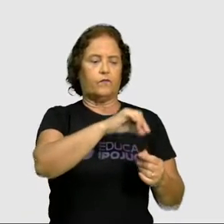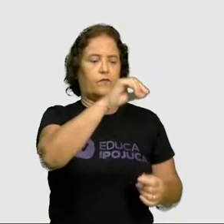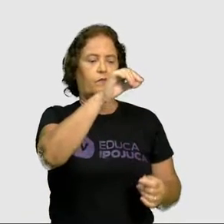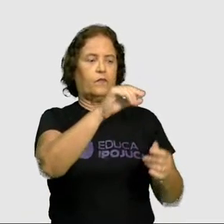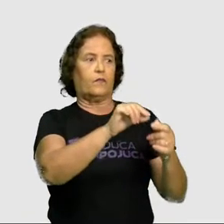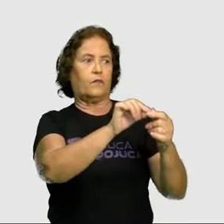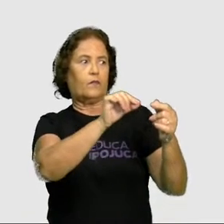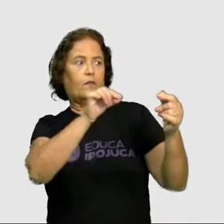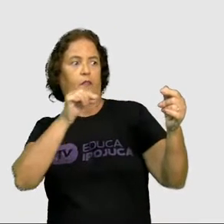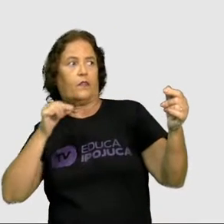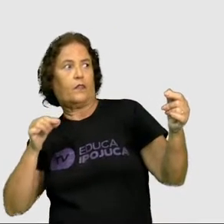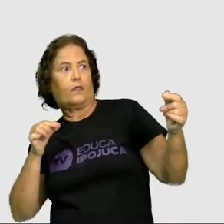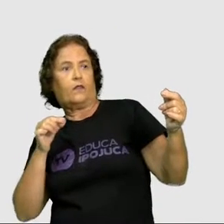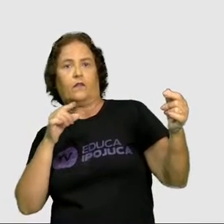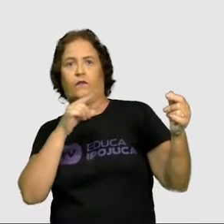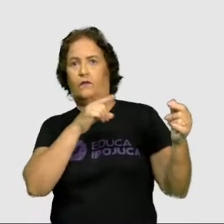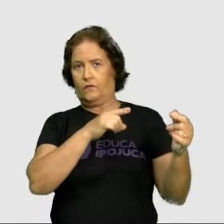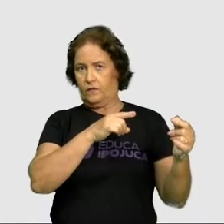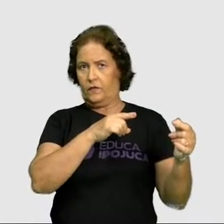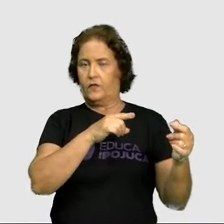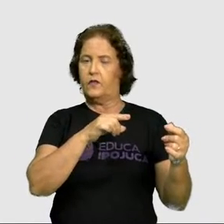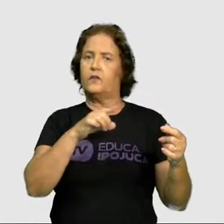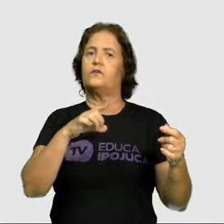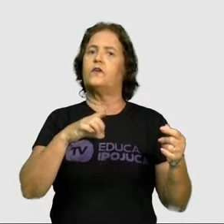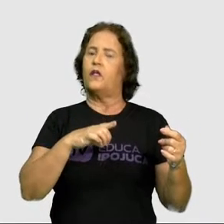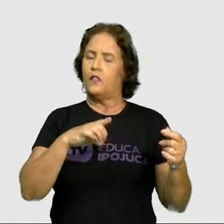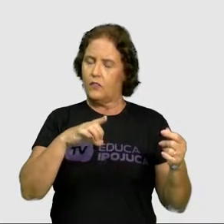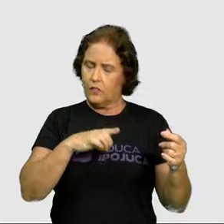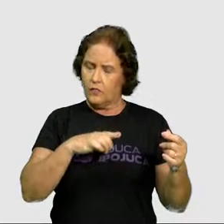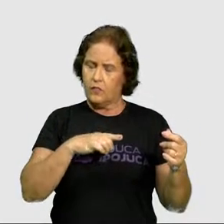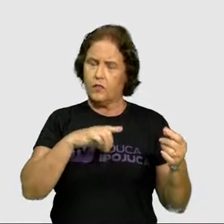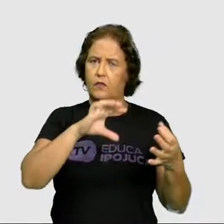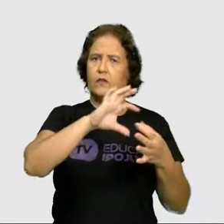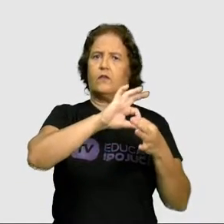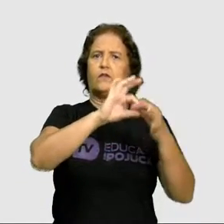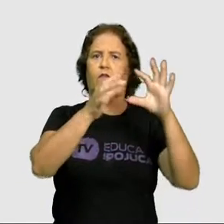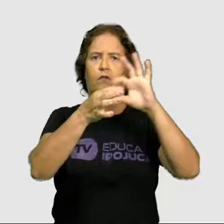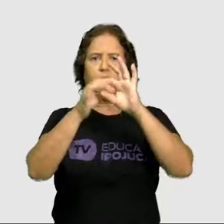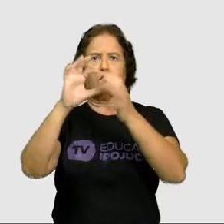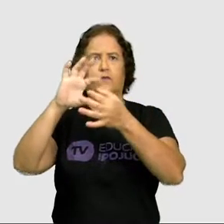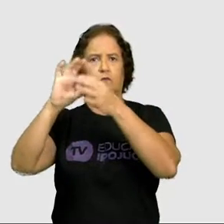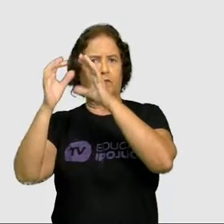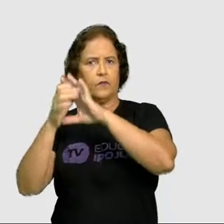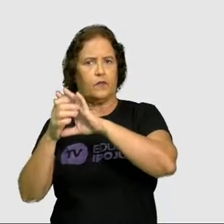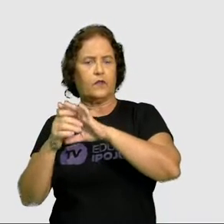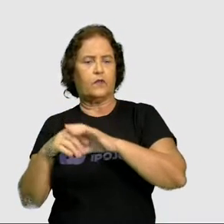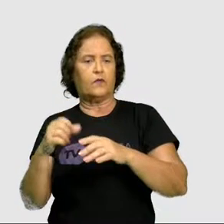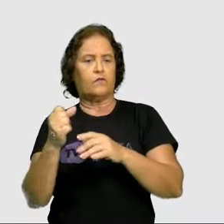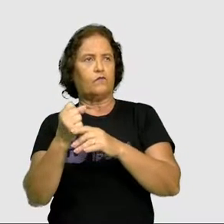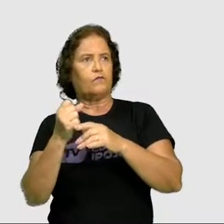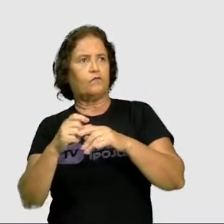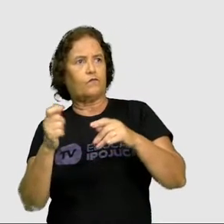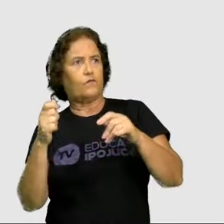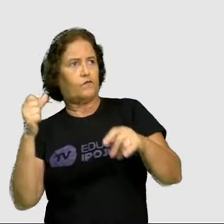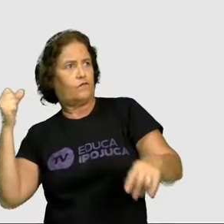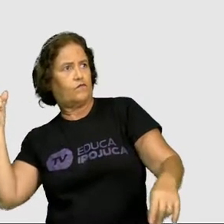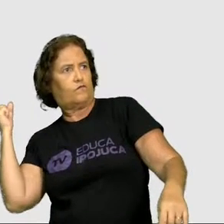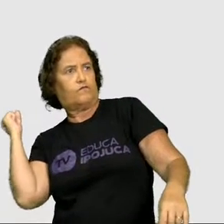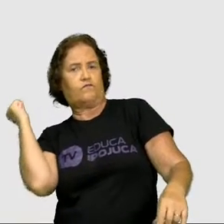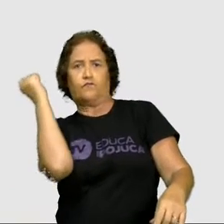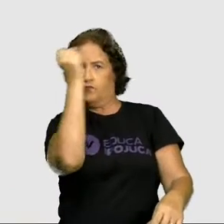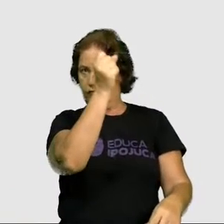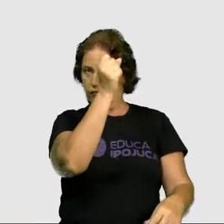modalidade existente hoje na Olimpíada. O arremesso de lança, também uma